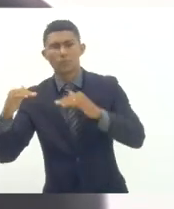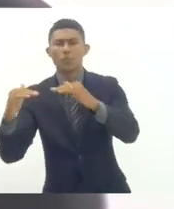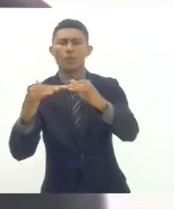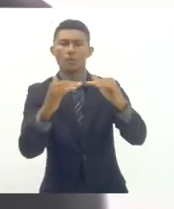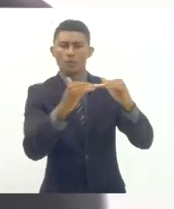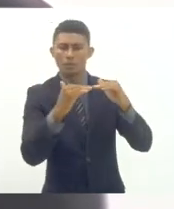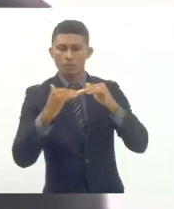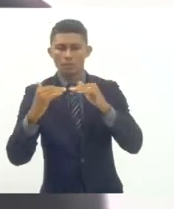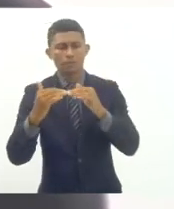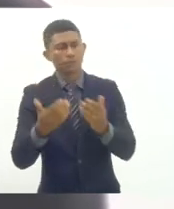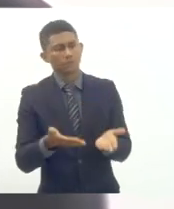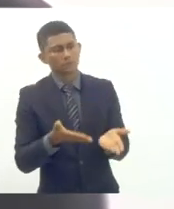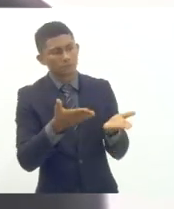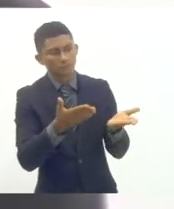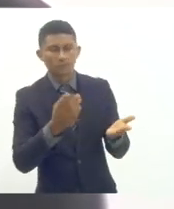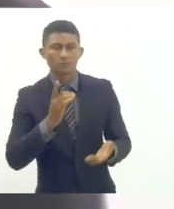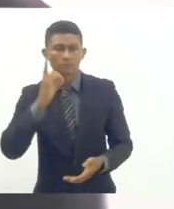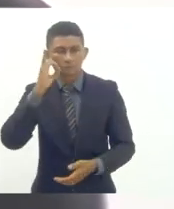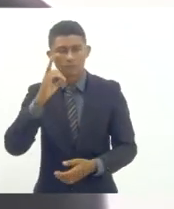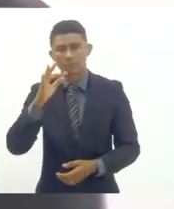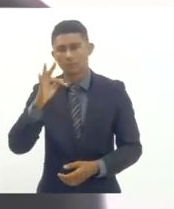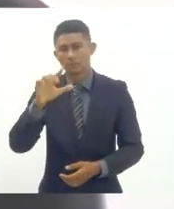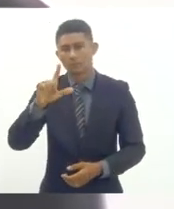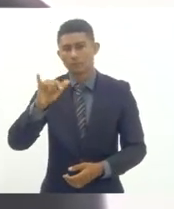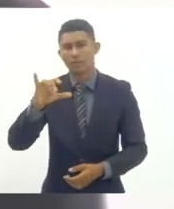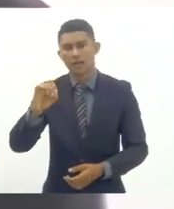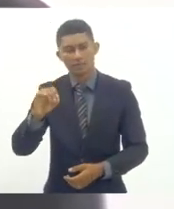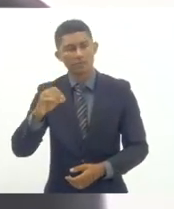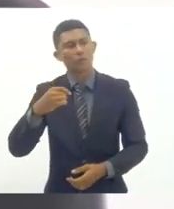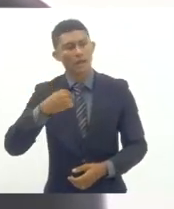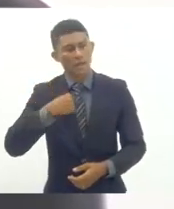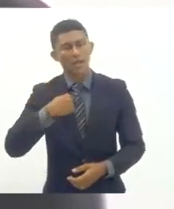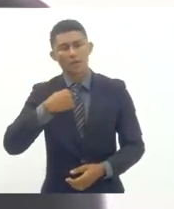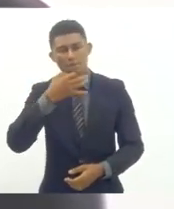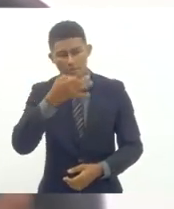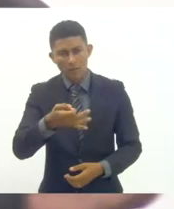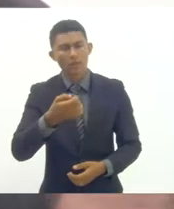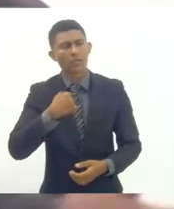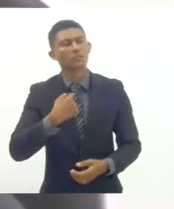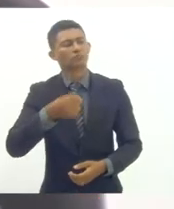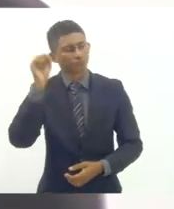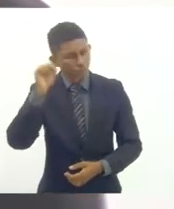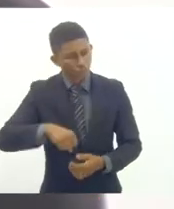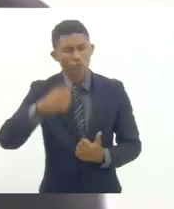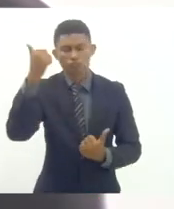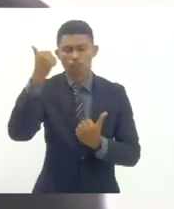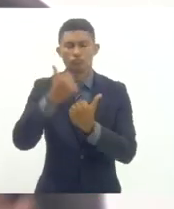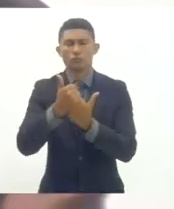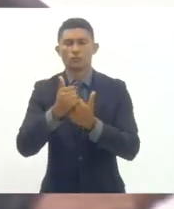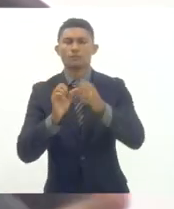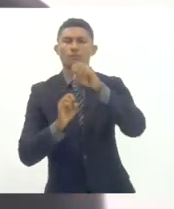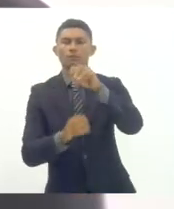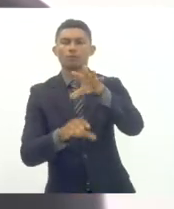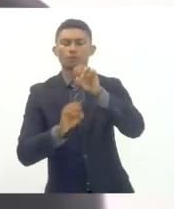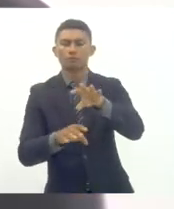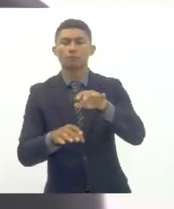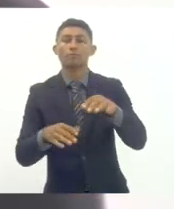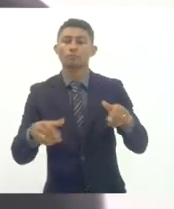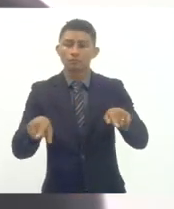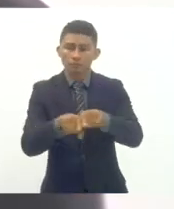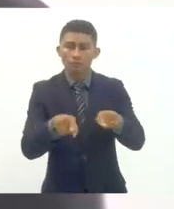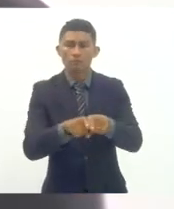frente da condução dessa audiência aqui e reafirmo o meu compromisso com a educação e certamente uma cooperação